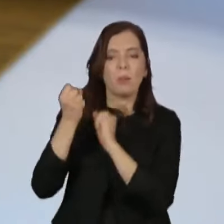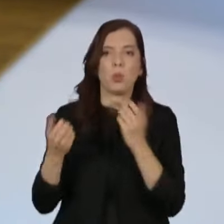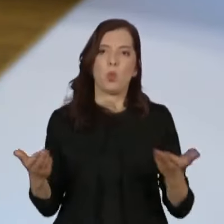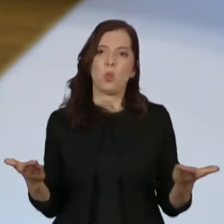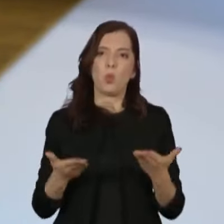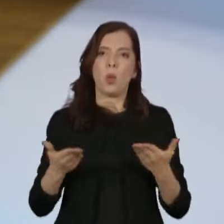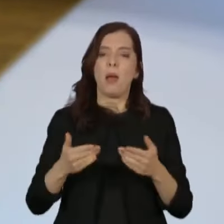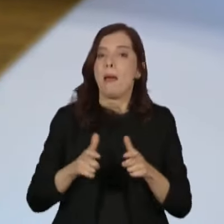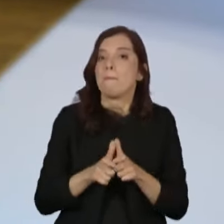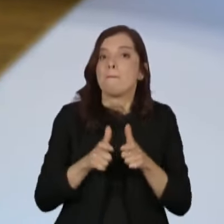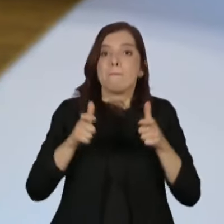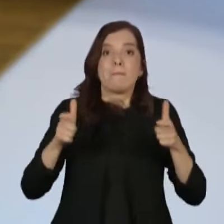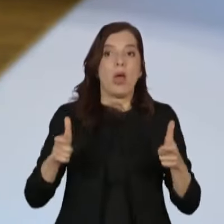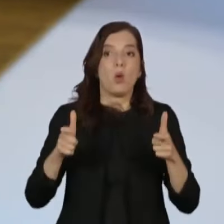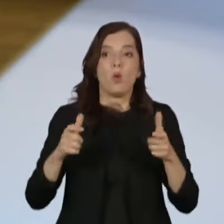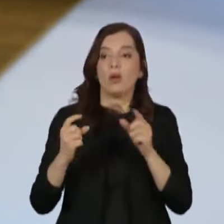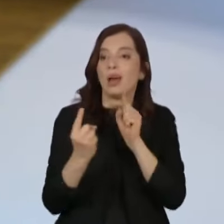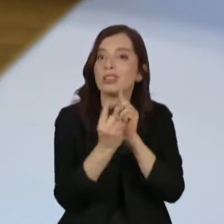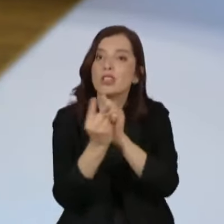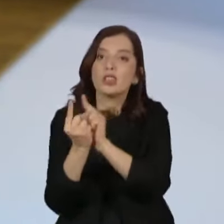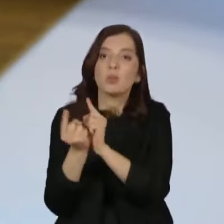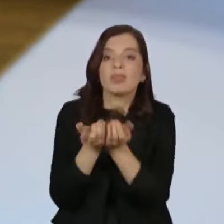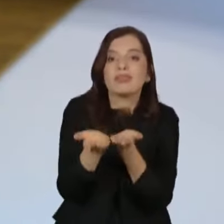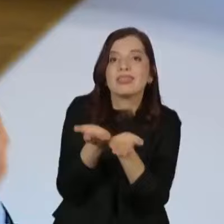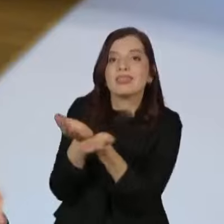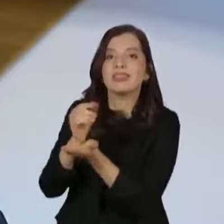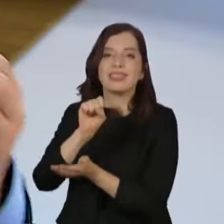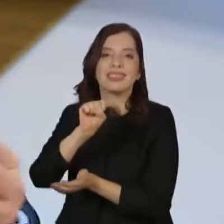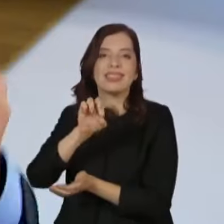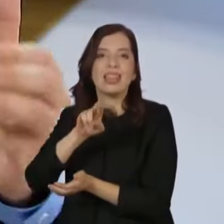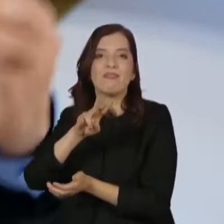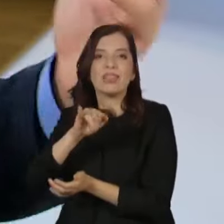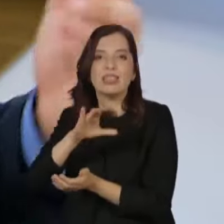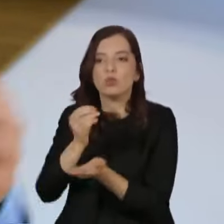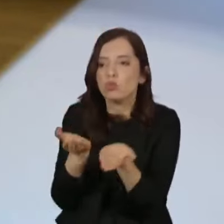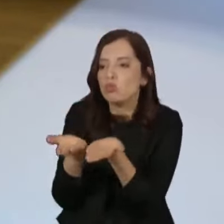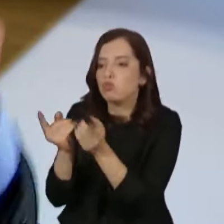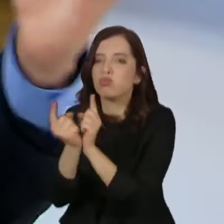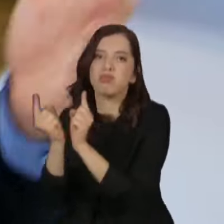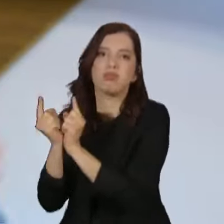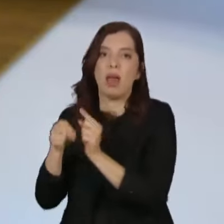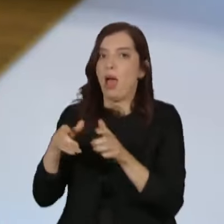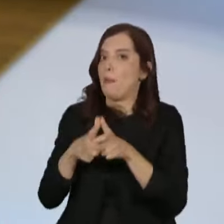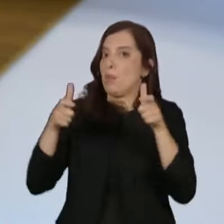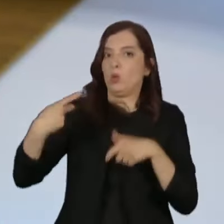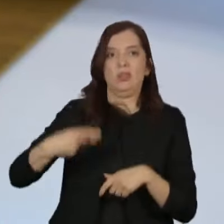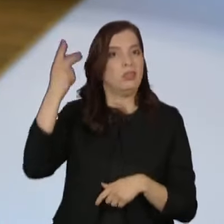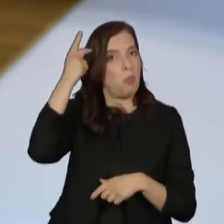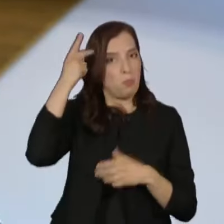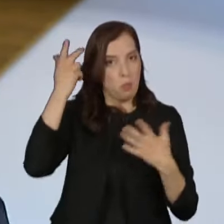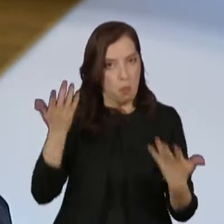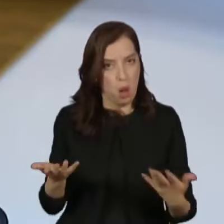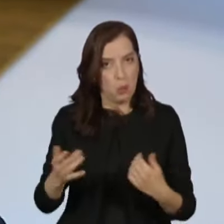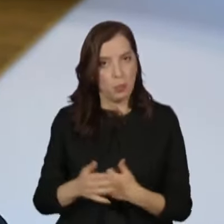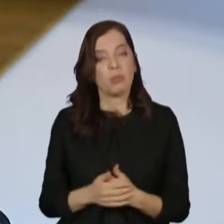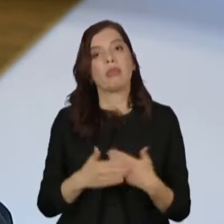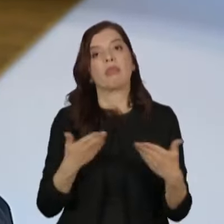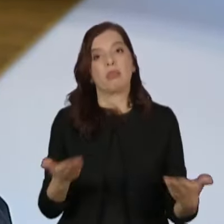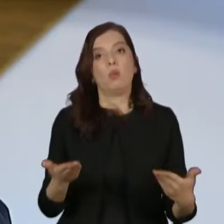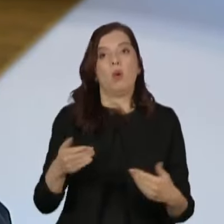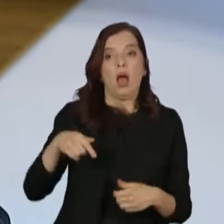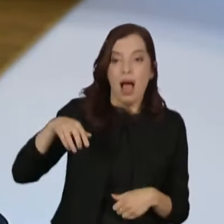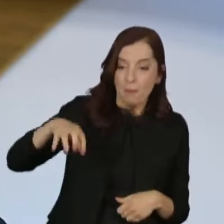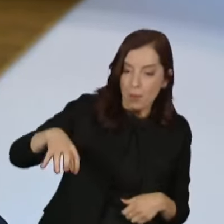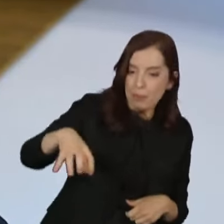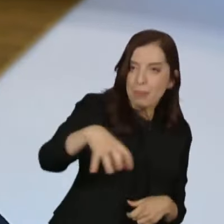serviços, como as grandes metrópoles do mundo também. Quais são os setores mais dinâmicos, pujantes para a geração de emprego? Serviços